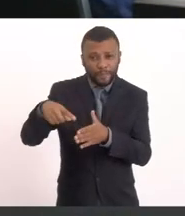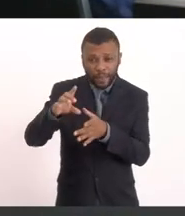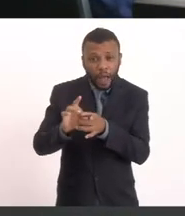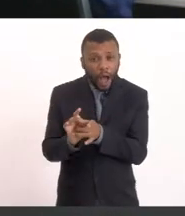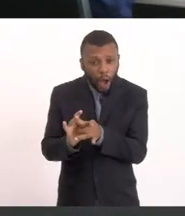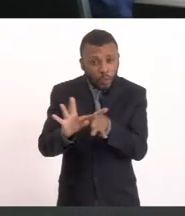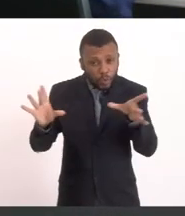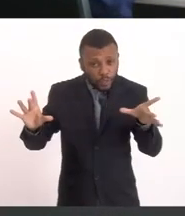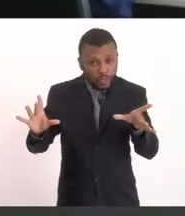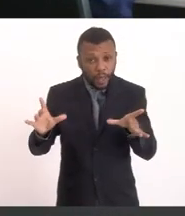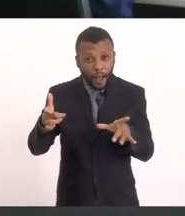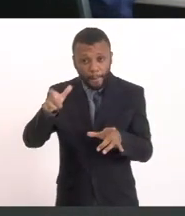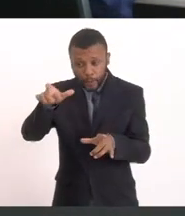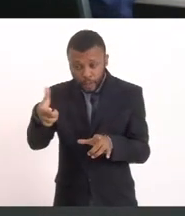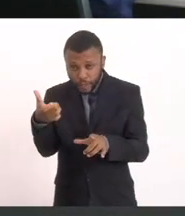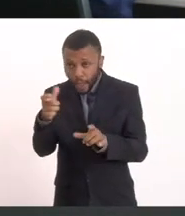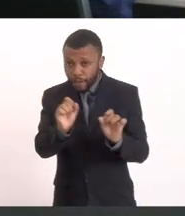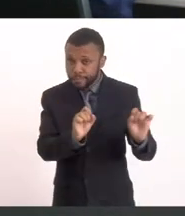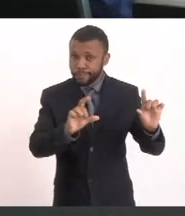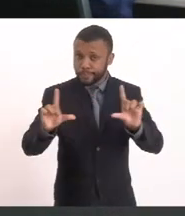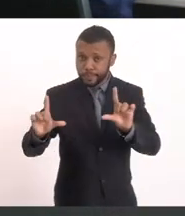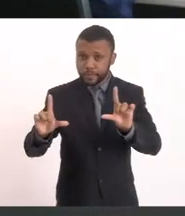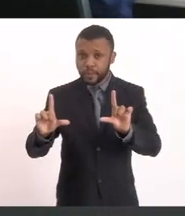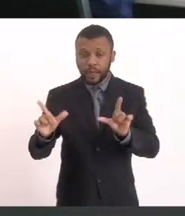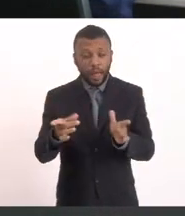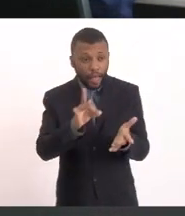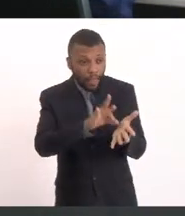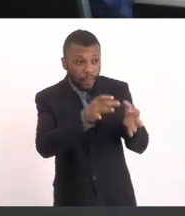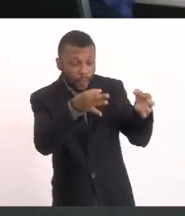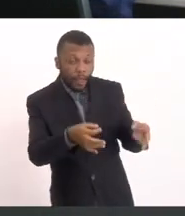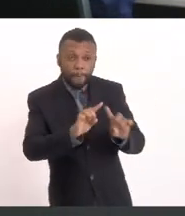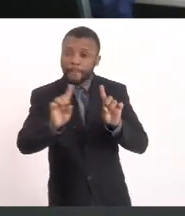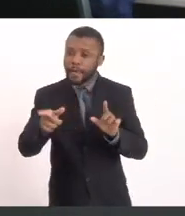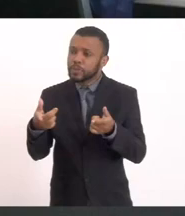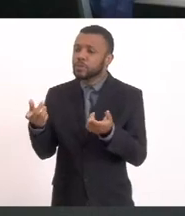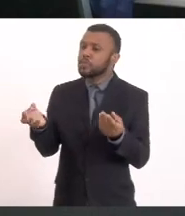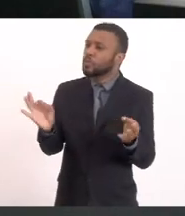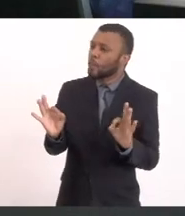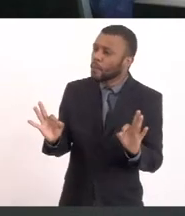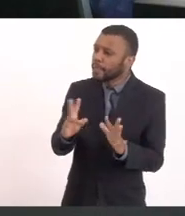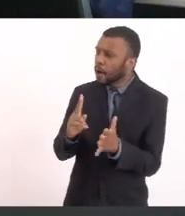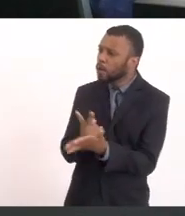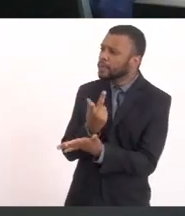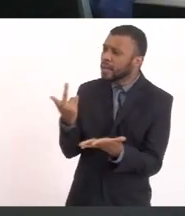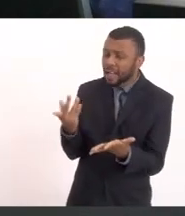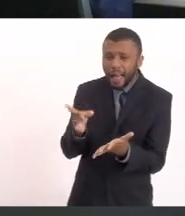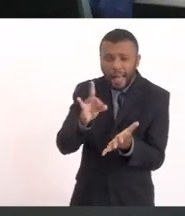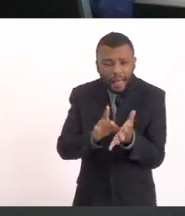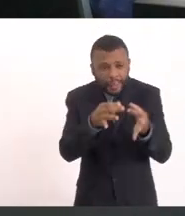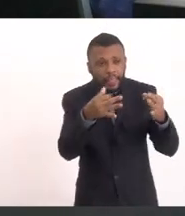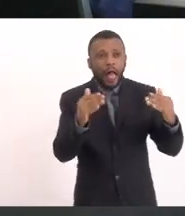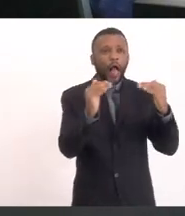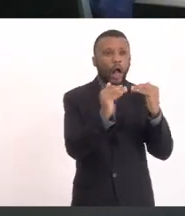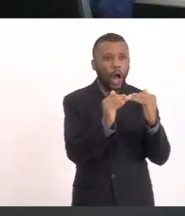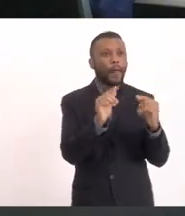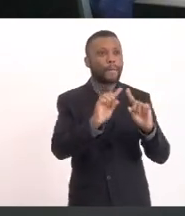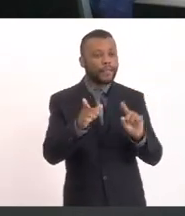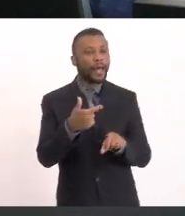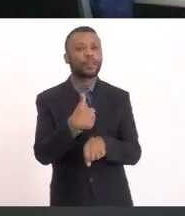Quem quer entrar Isso aí Exatamente Exatamente Mas não está acontecendo Exatamente Mas toda hora estão entrando